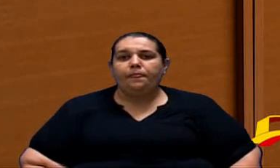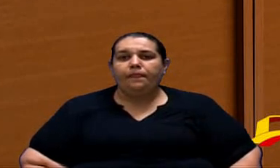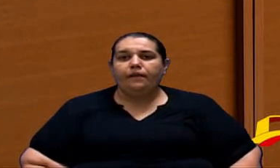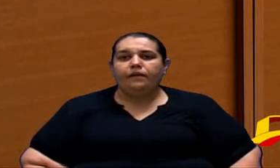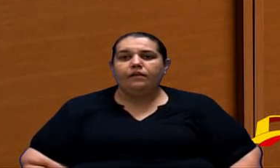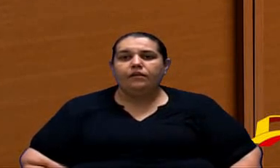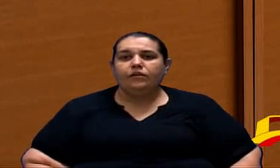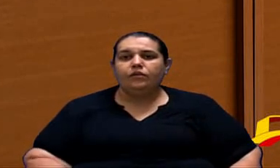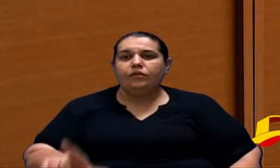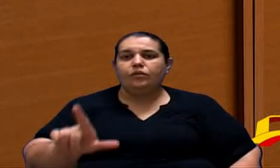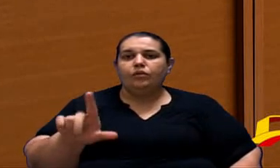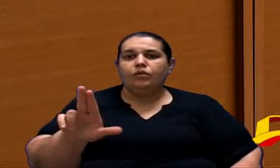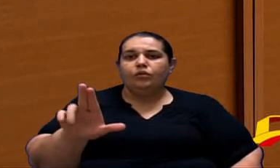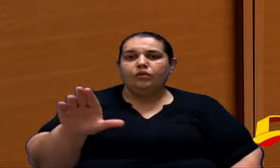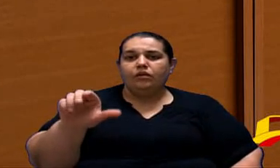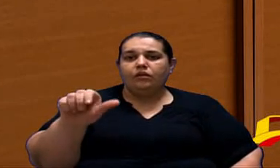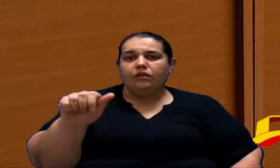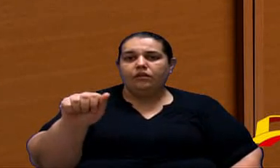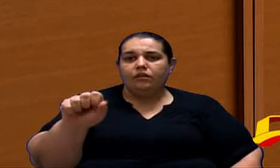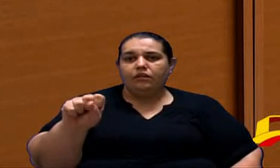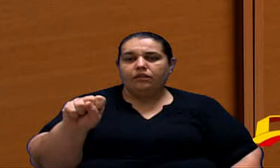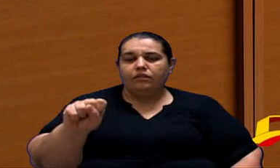Lucas fala mais alguma coisa